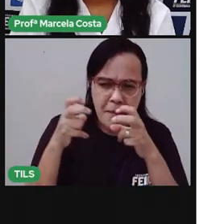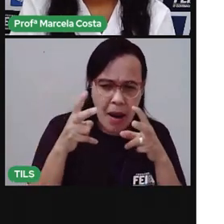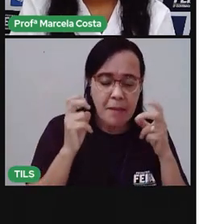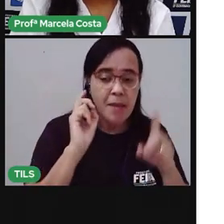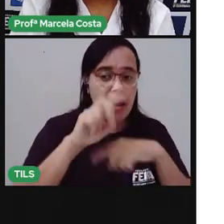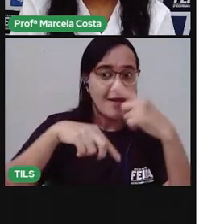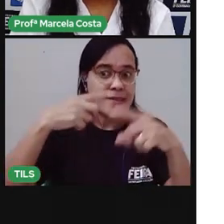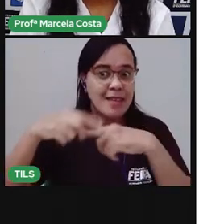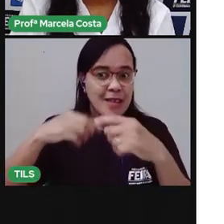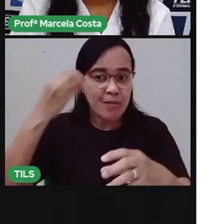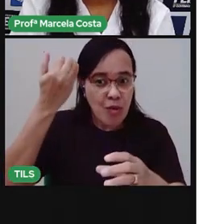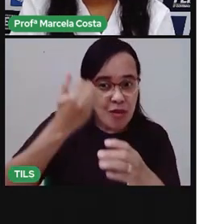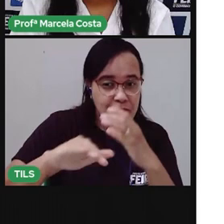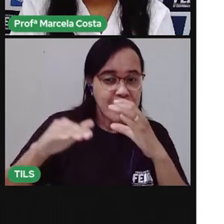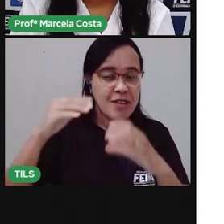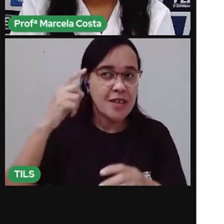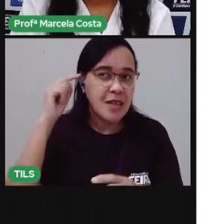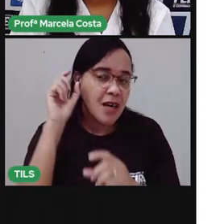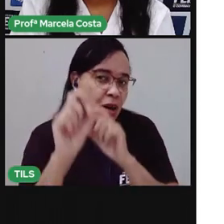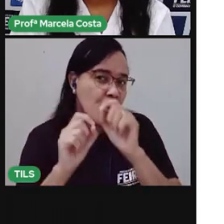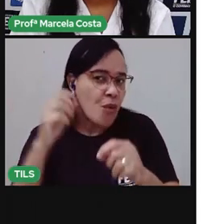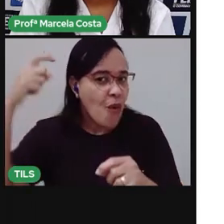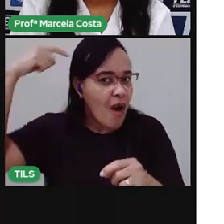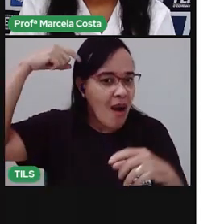cérebro que irá interpretá-las.